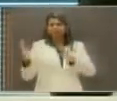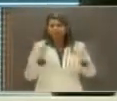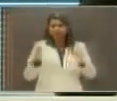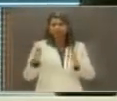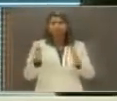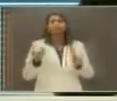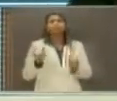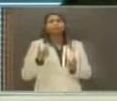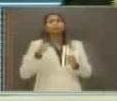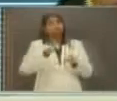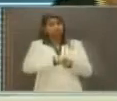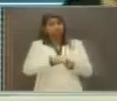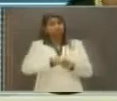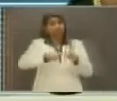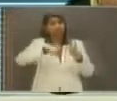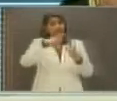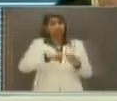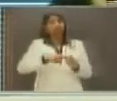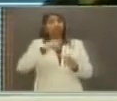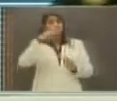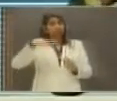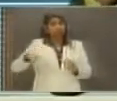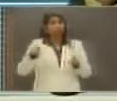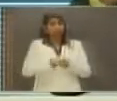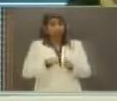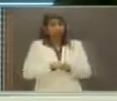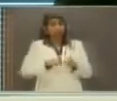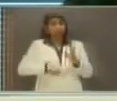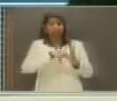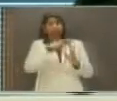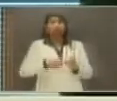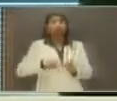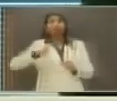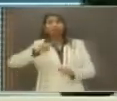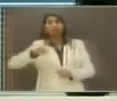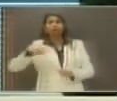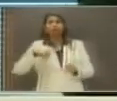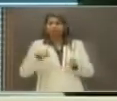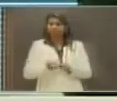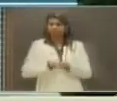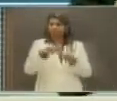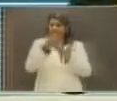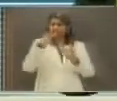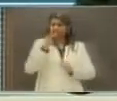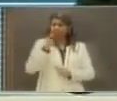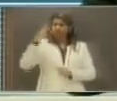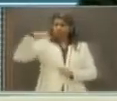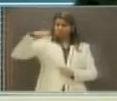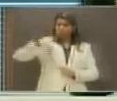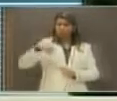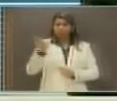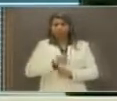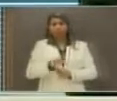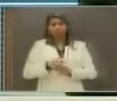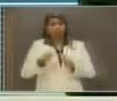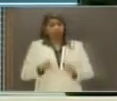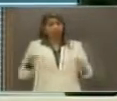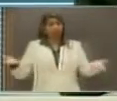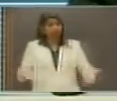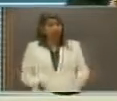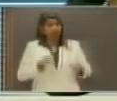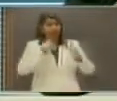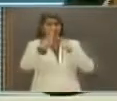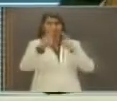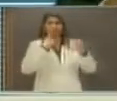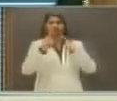é senador atualmente, não tem que falar aqui como se nunca tivessem sido. É importante que o povo perceba isso. Nós temos, no momento, um grande debate na Paraíba,